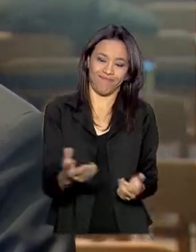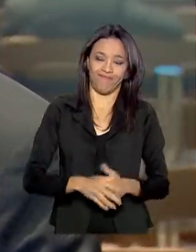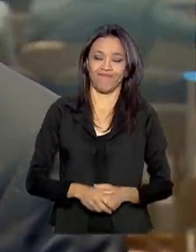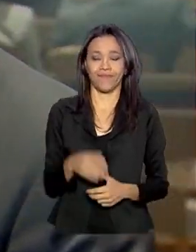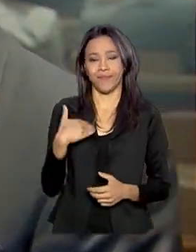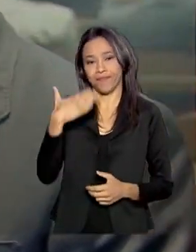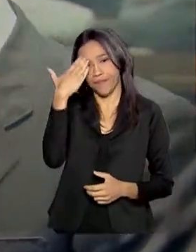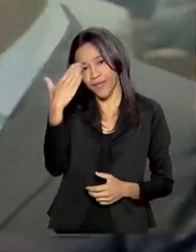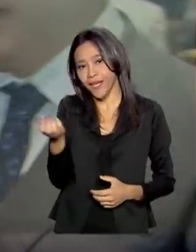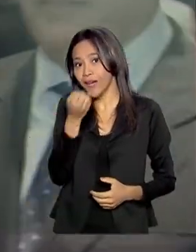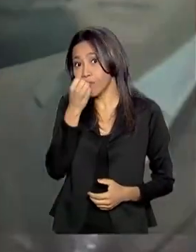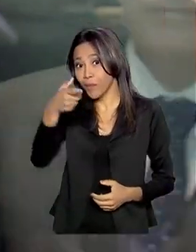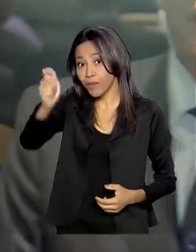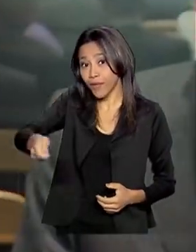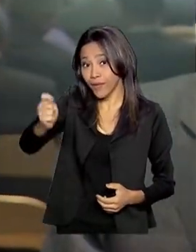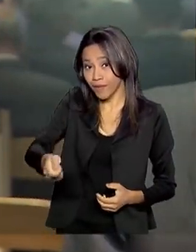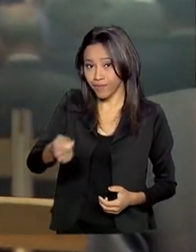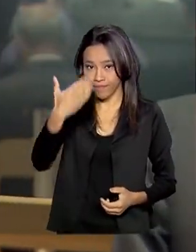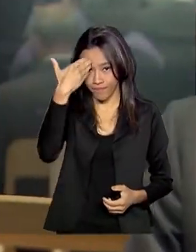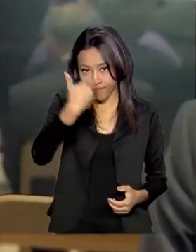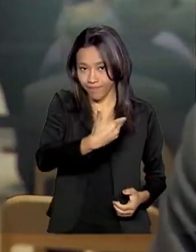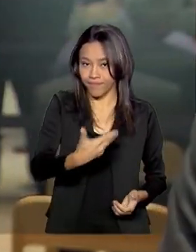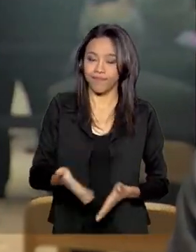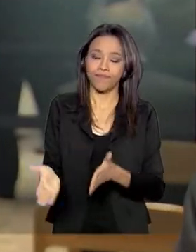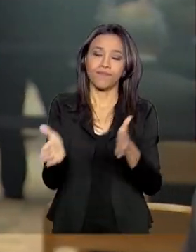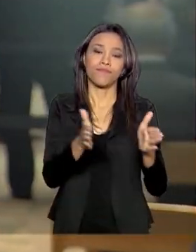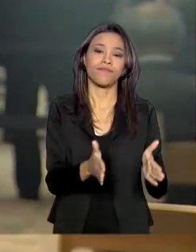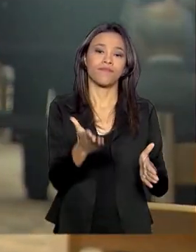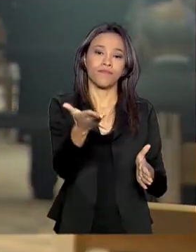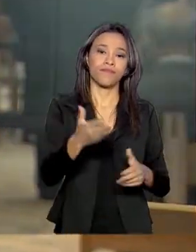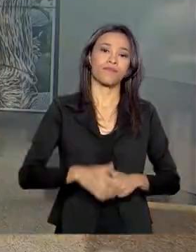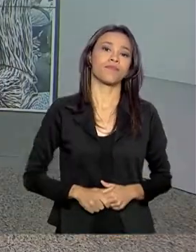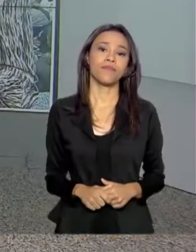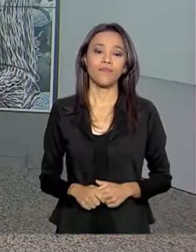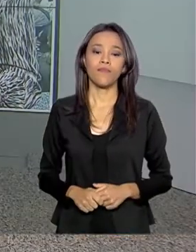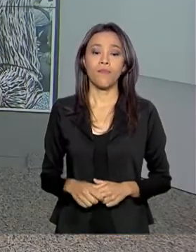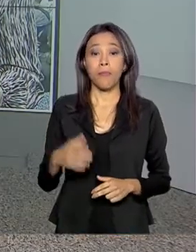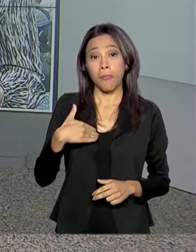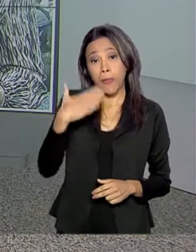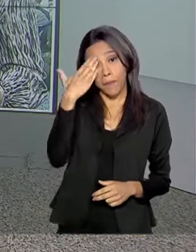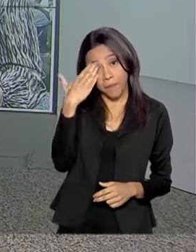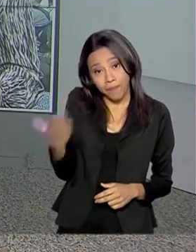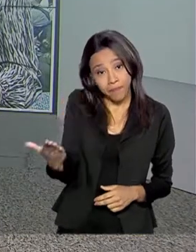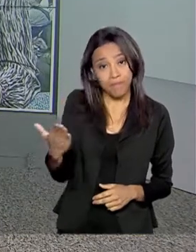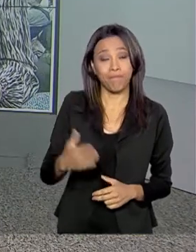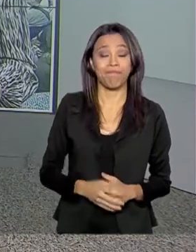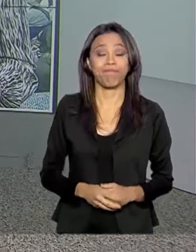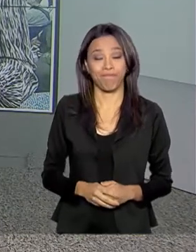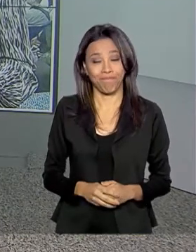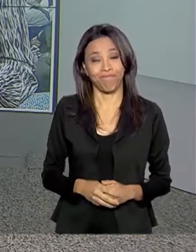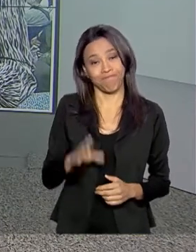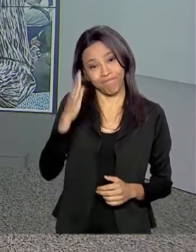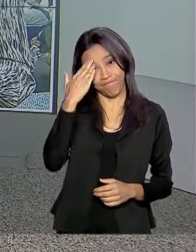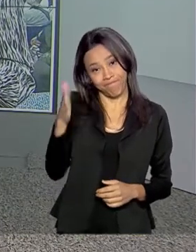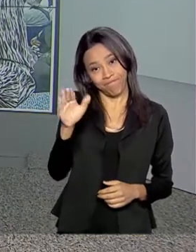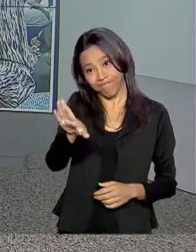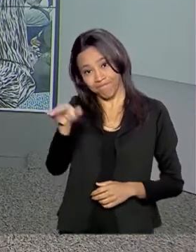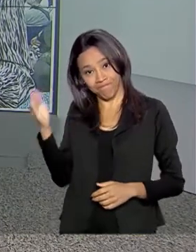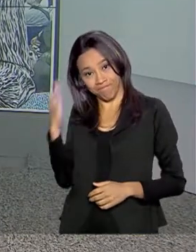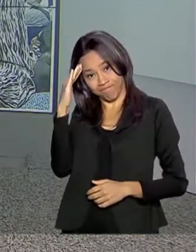Muito obrigado, bom leilão. Muito obrigado. Mara, voltamos com você. Obrigada, Marcelo. Agradeça aí ao entrevistado por